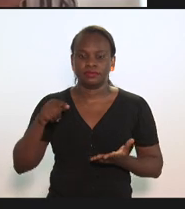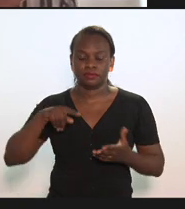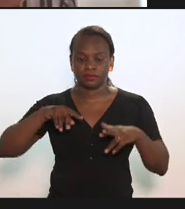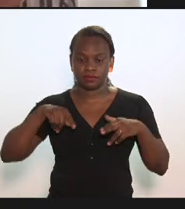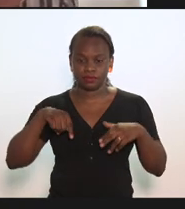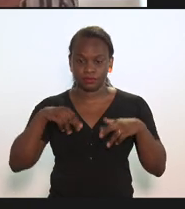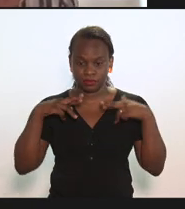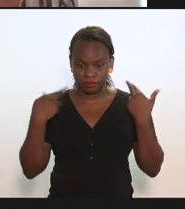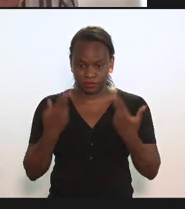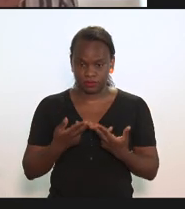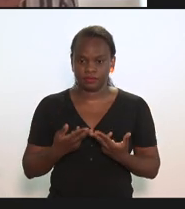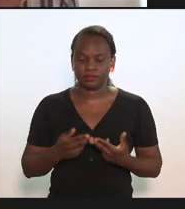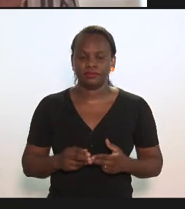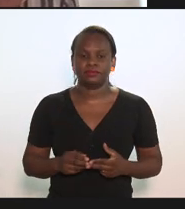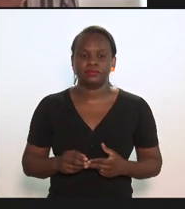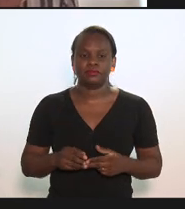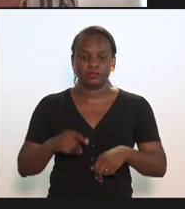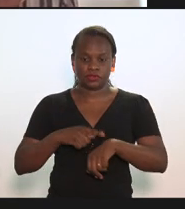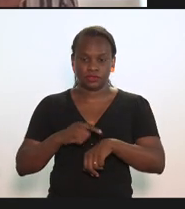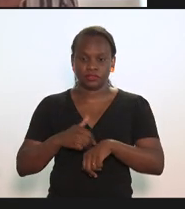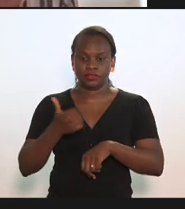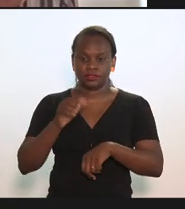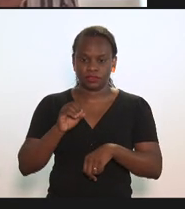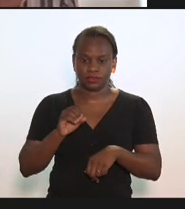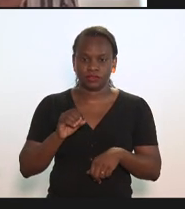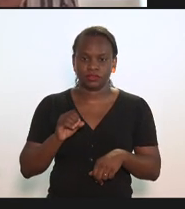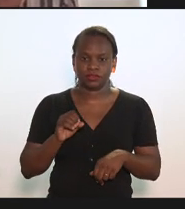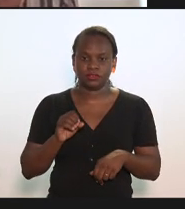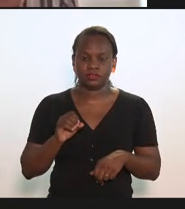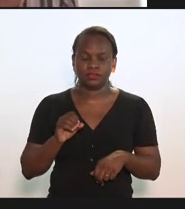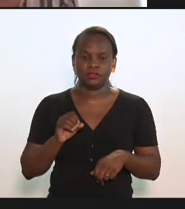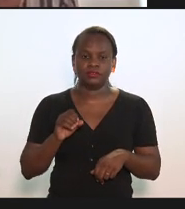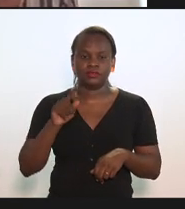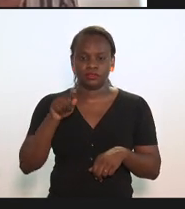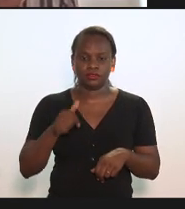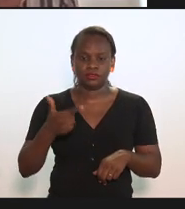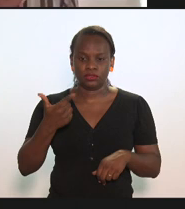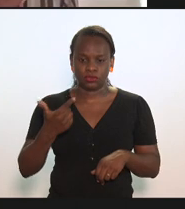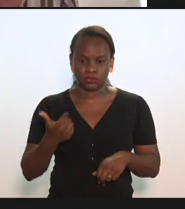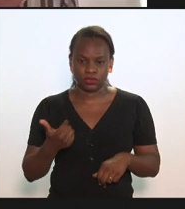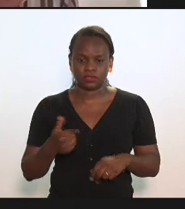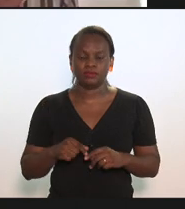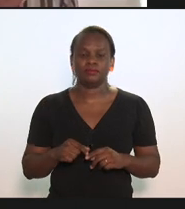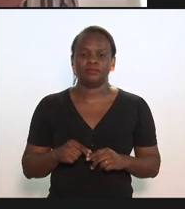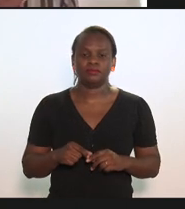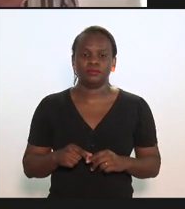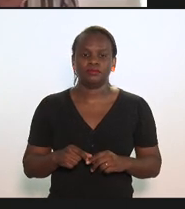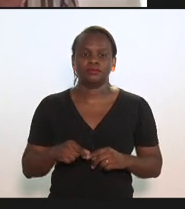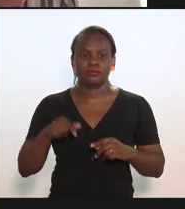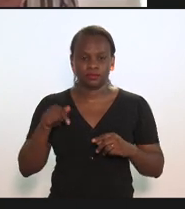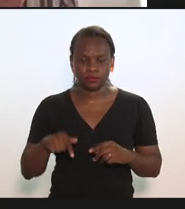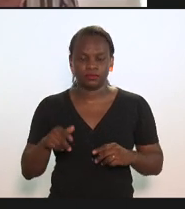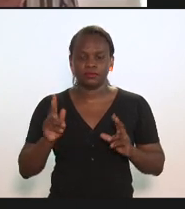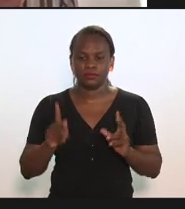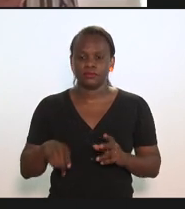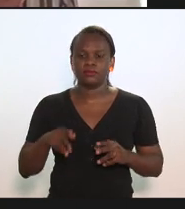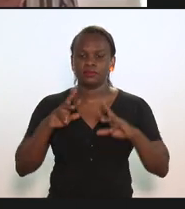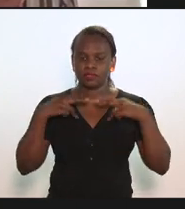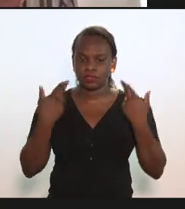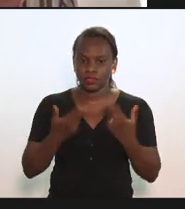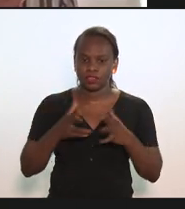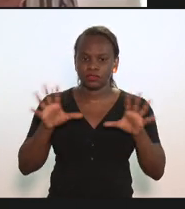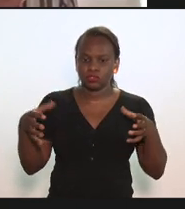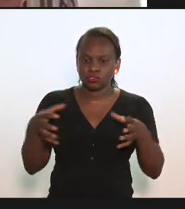Esta reunião são 10 horas e 12 minutos, esta é uma reunião